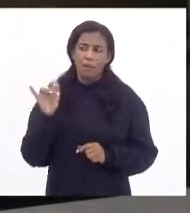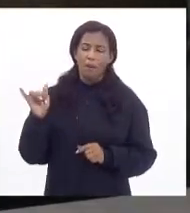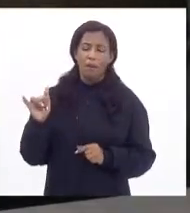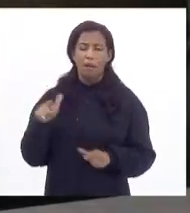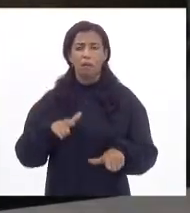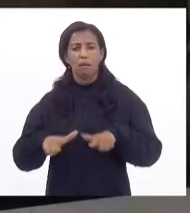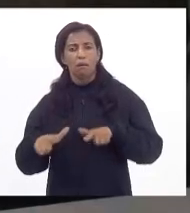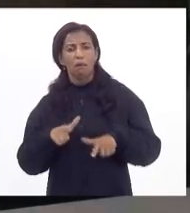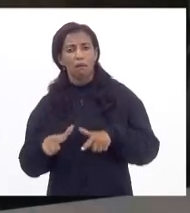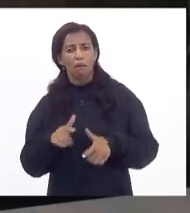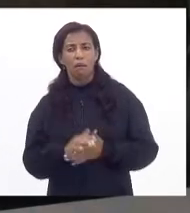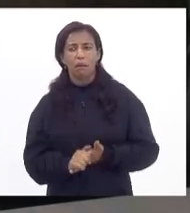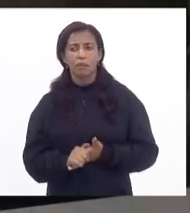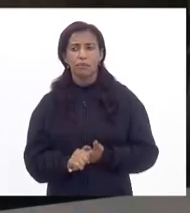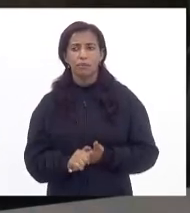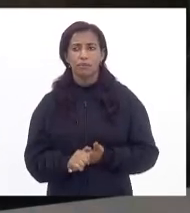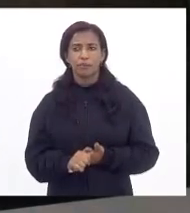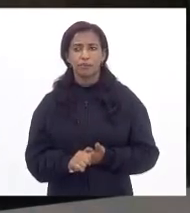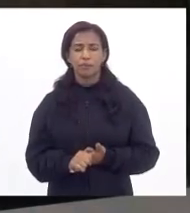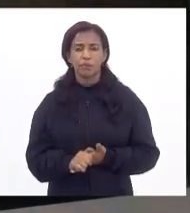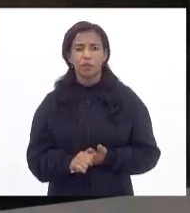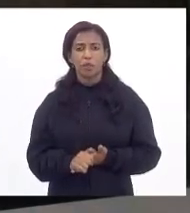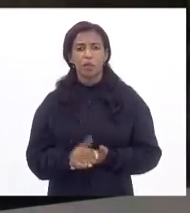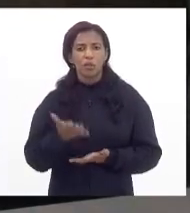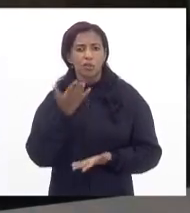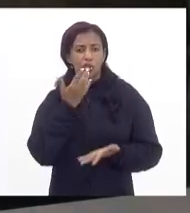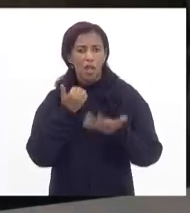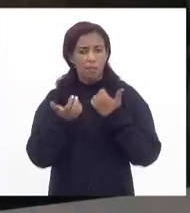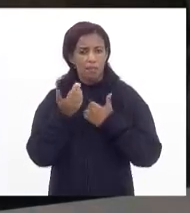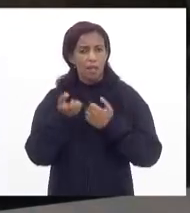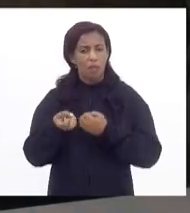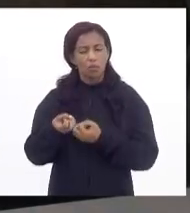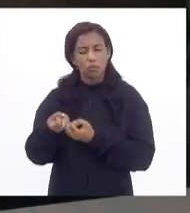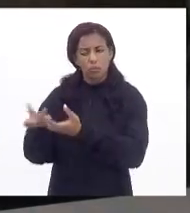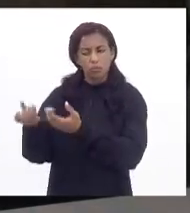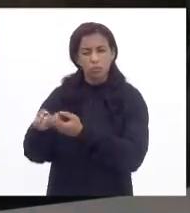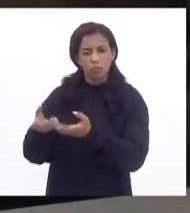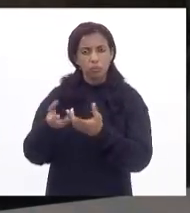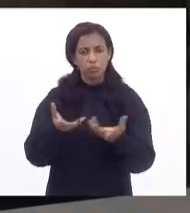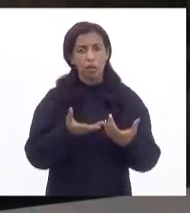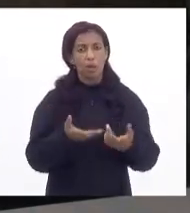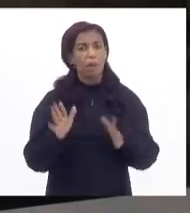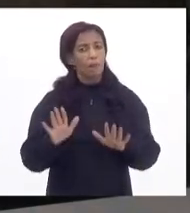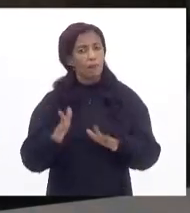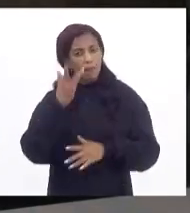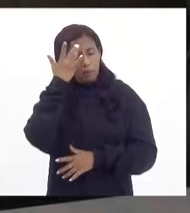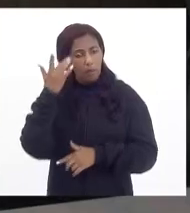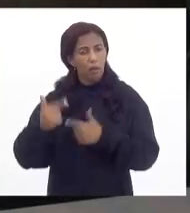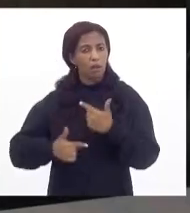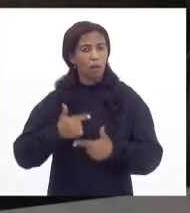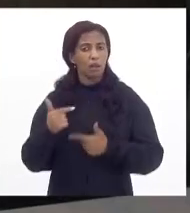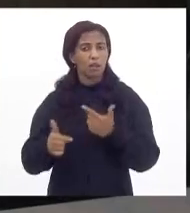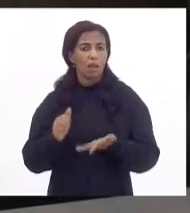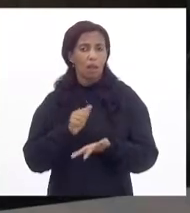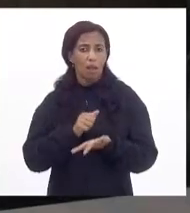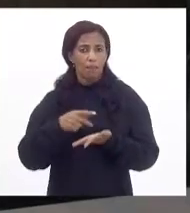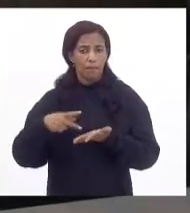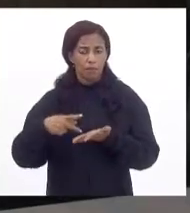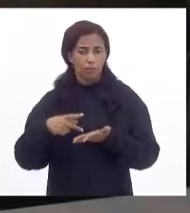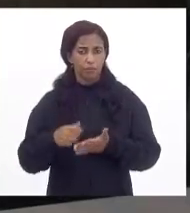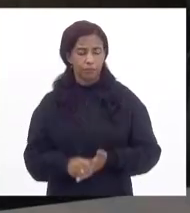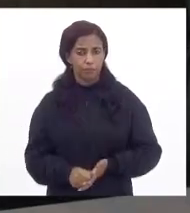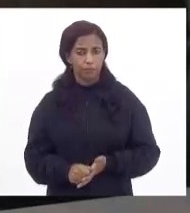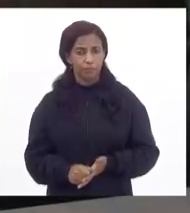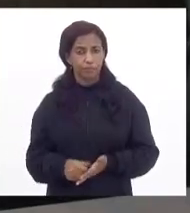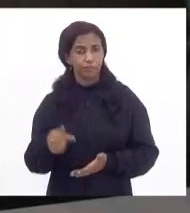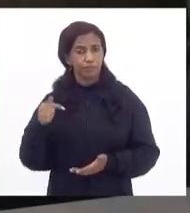trabalhou na distribuição de hortifrutis, no fretamento, mas daqueles que trabalham por aplicativo. E